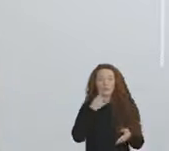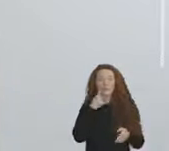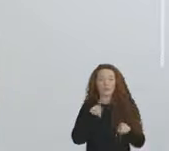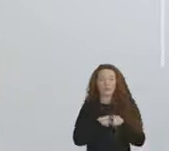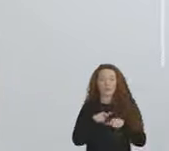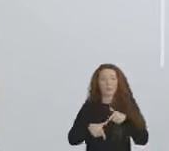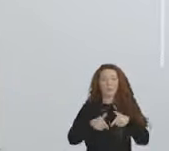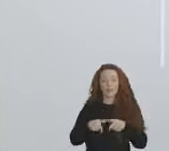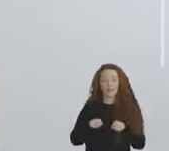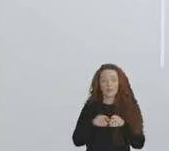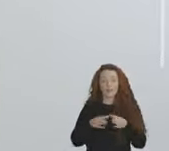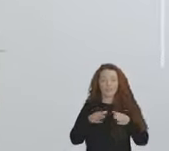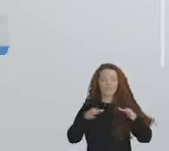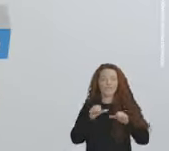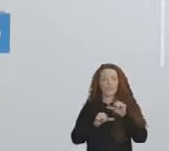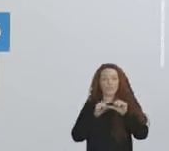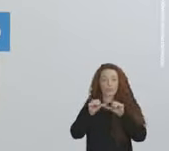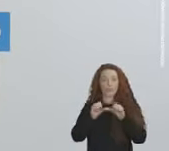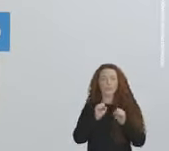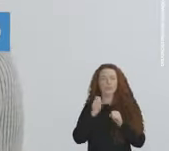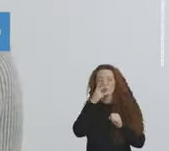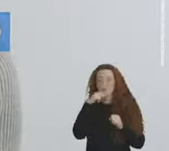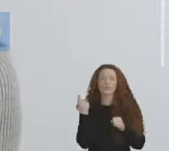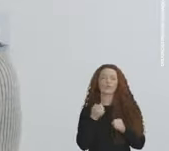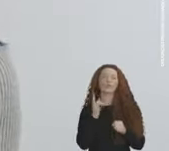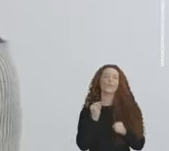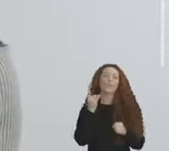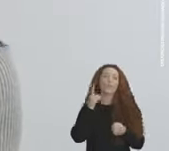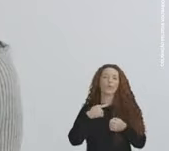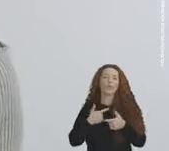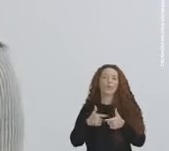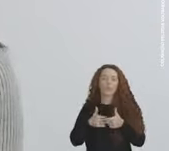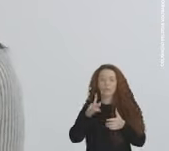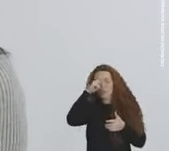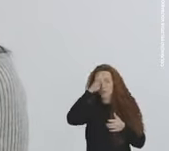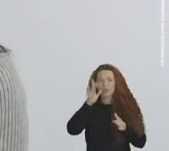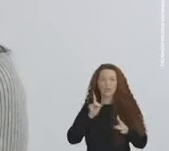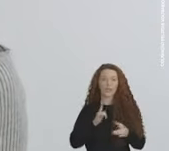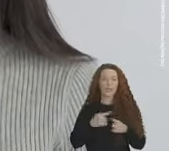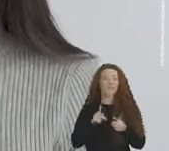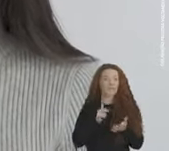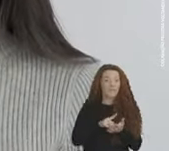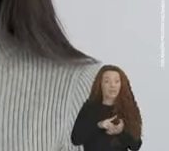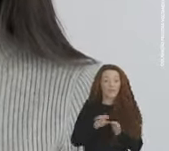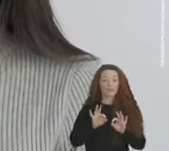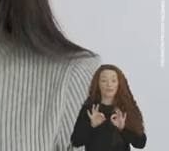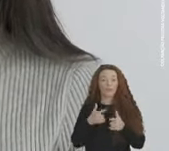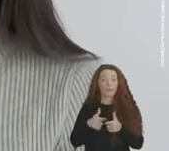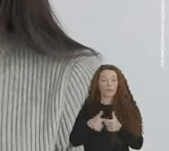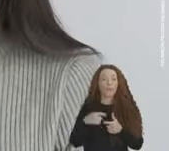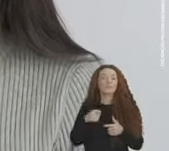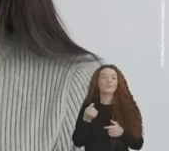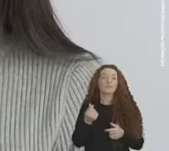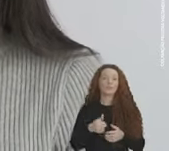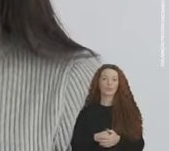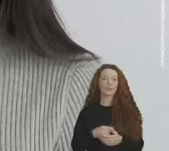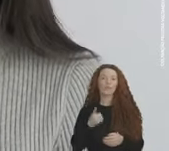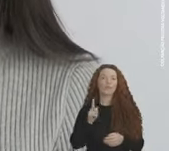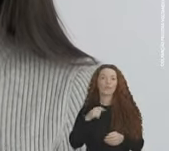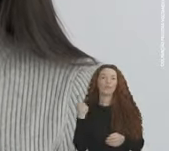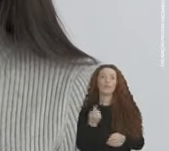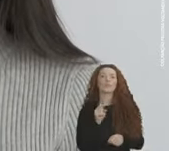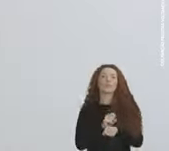Quando a gente vem aqui e fala de emprego e desenvolvimento, pode parecer que não nos importamos com os problemas da cidade. A verdade é que resolver problemas